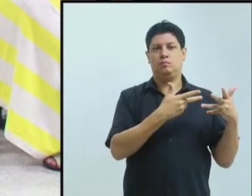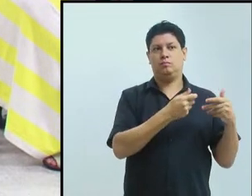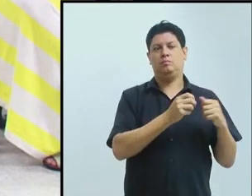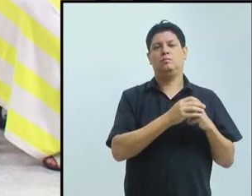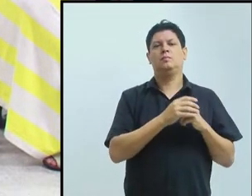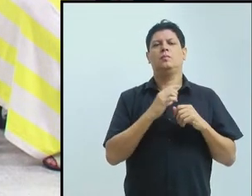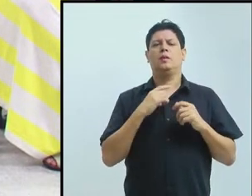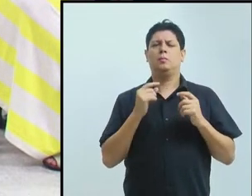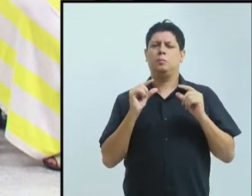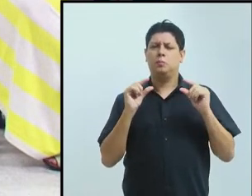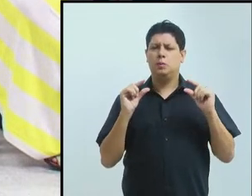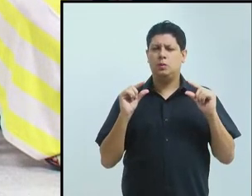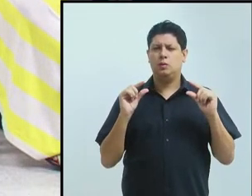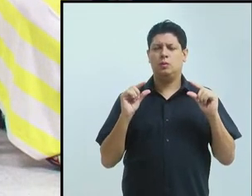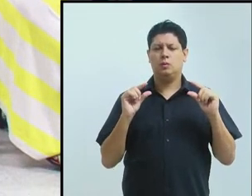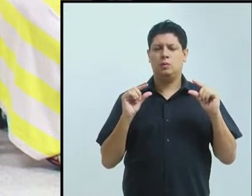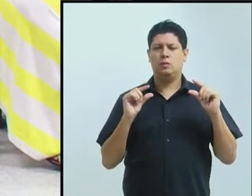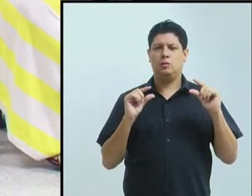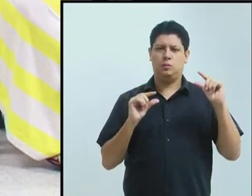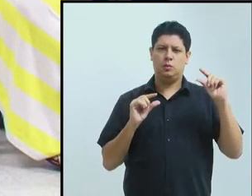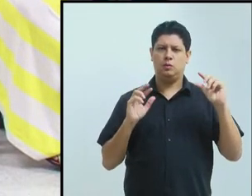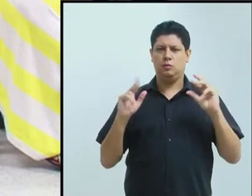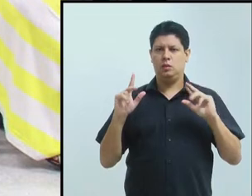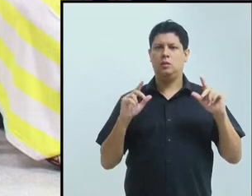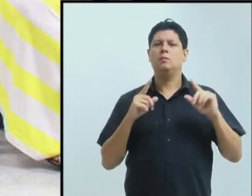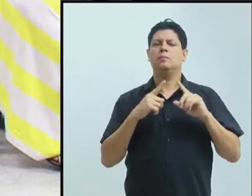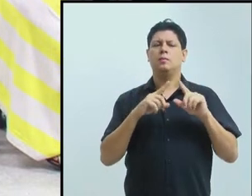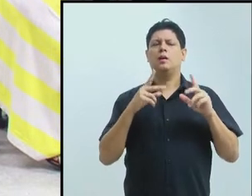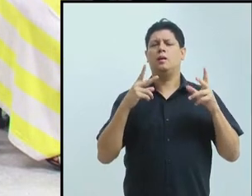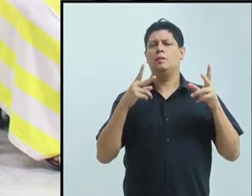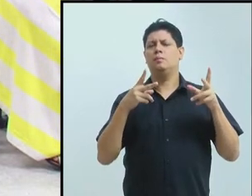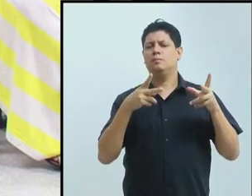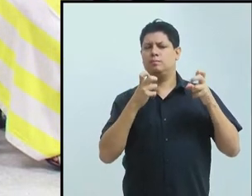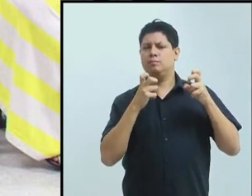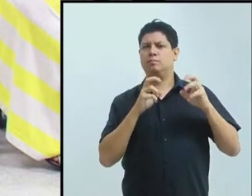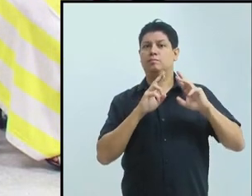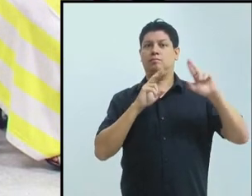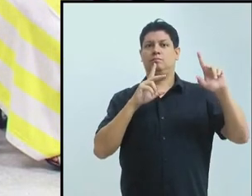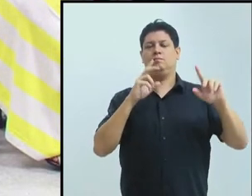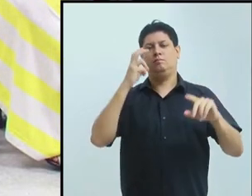gente para essa alteridade. E eu acho que essas